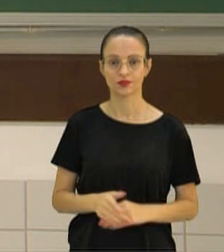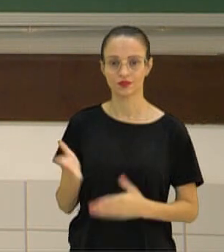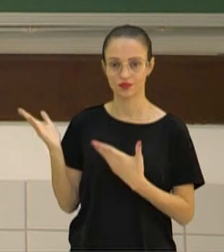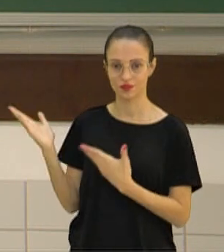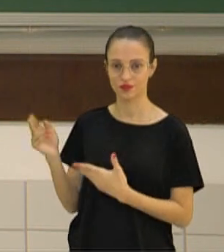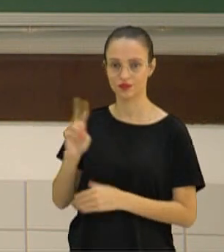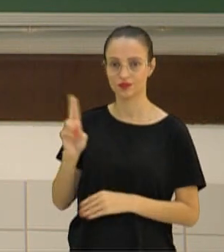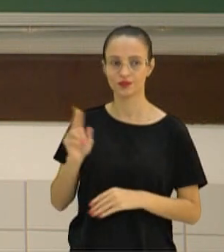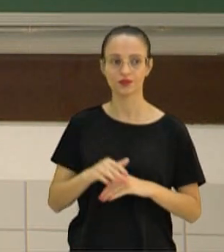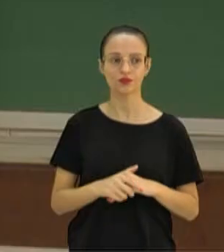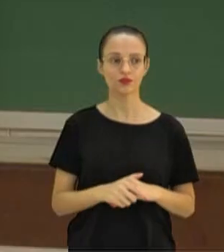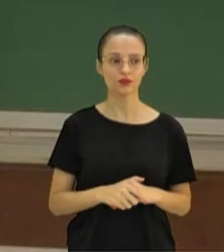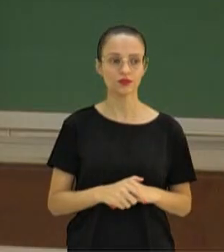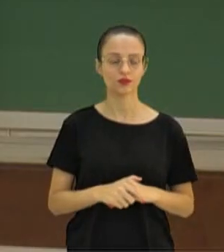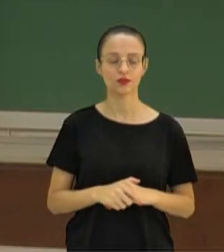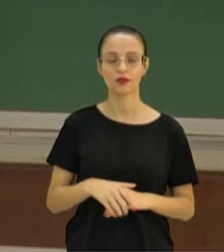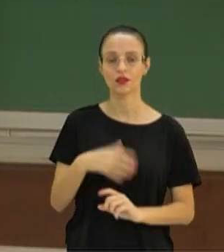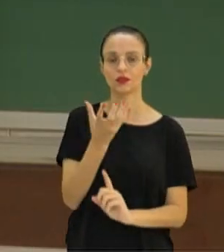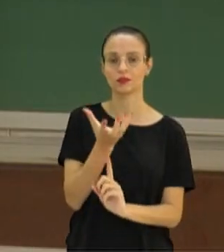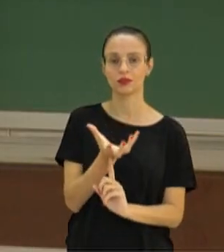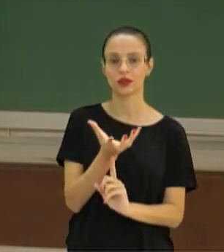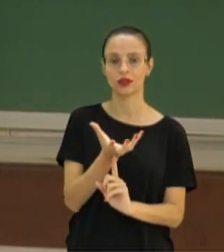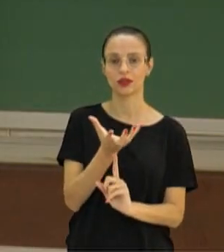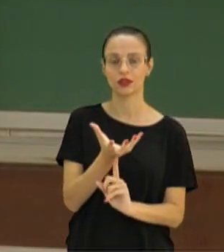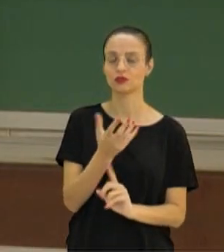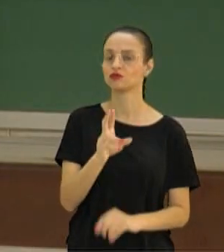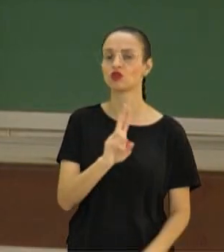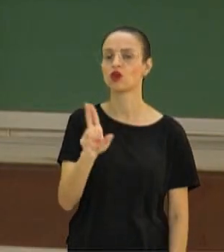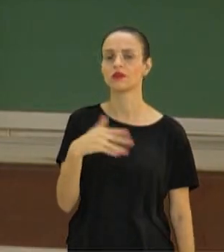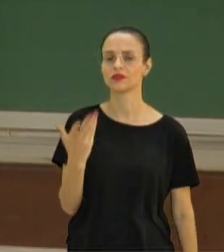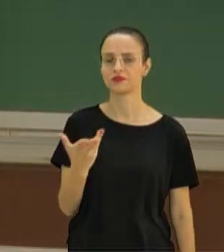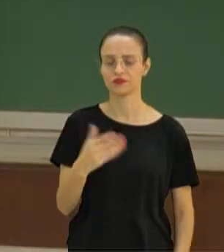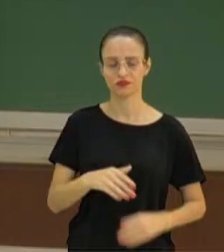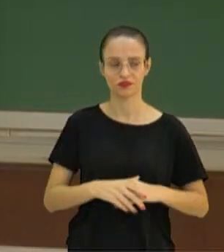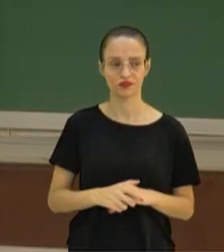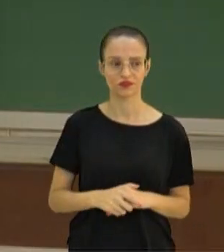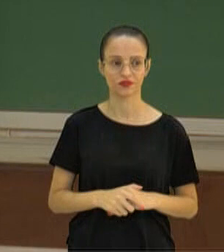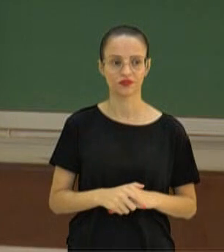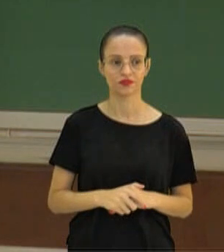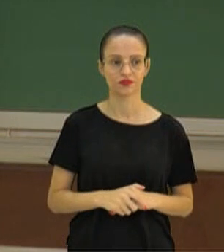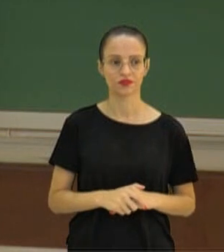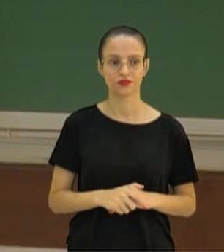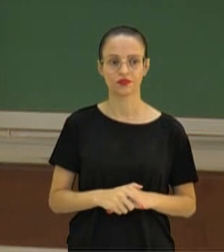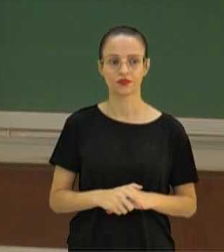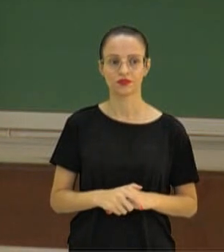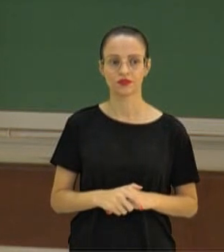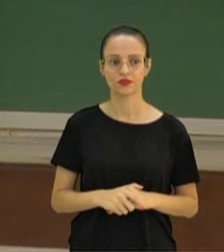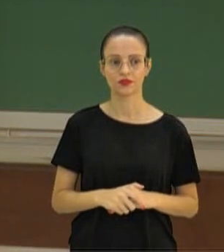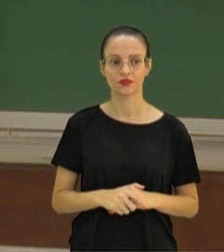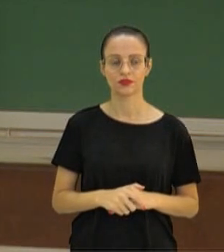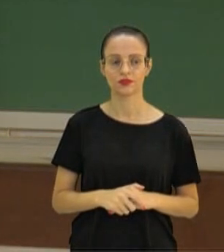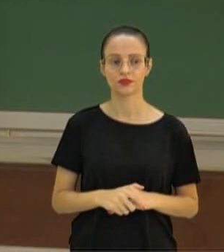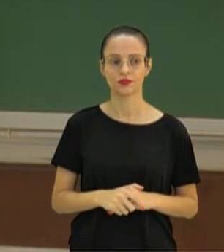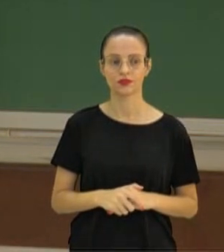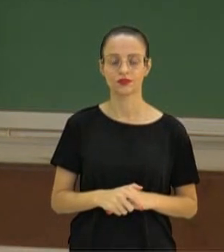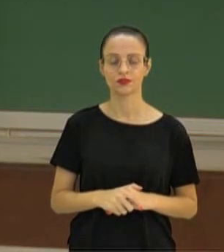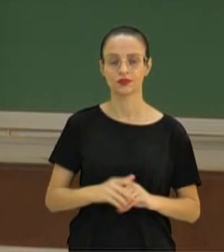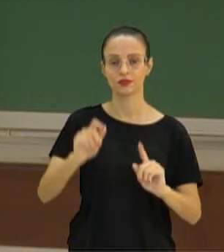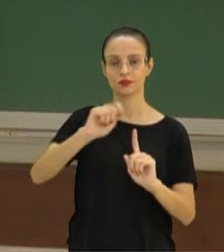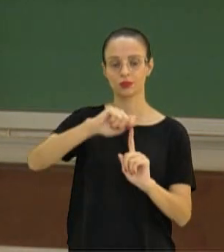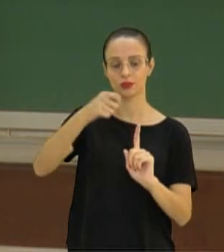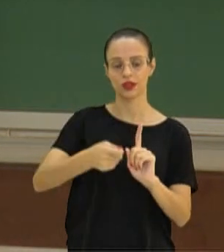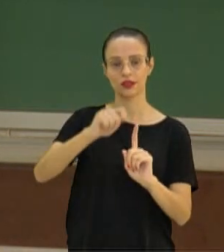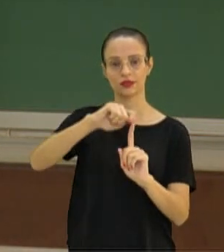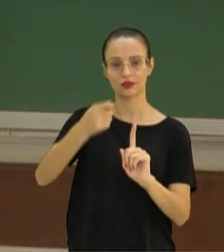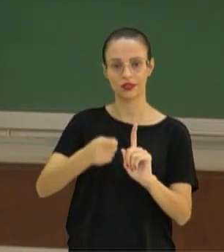Catos. Pinheiro do Paraná. Como que é nome científico do Pinheiro do Paraná? Araucária angustifólia. E da